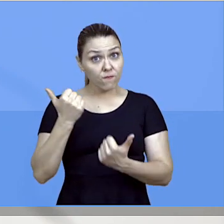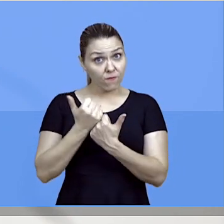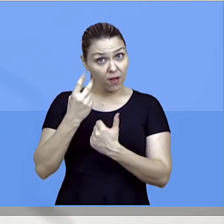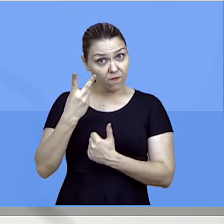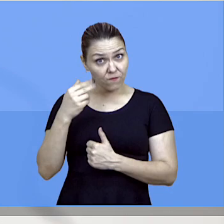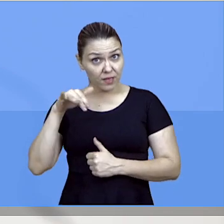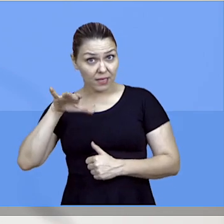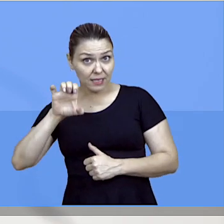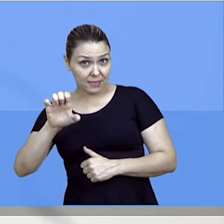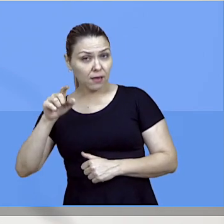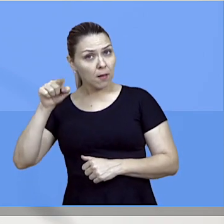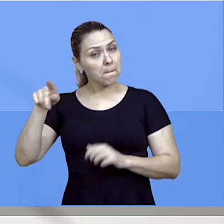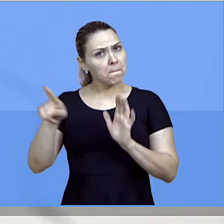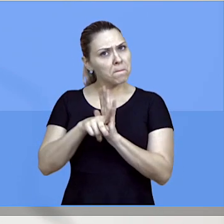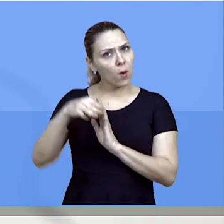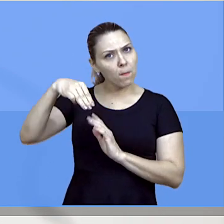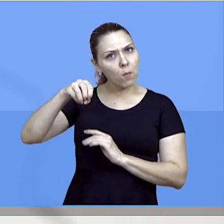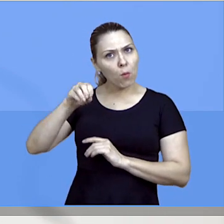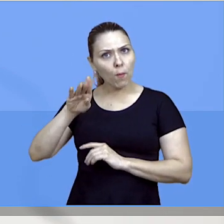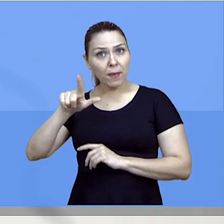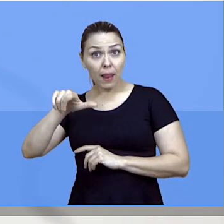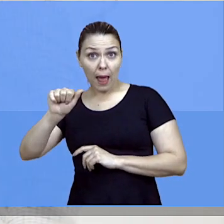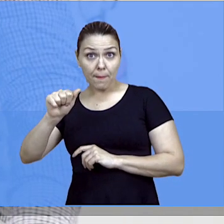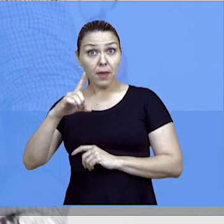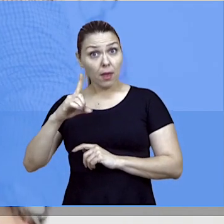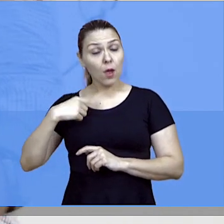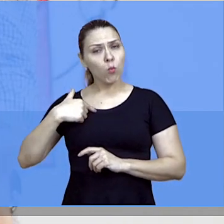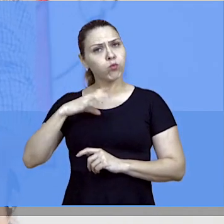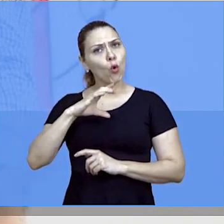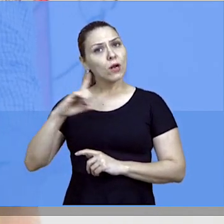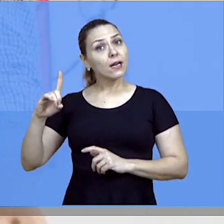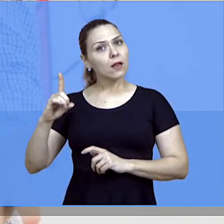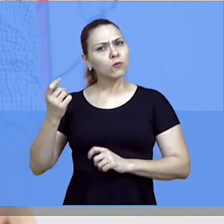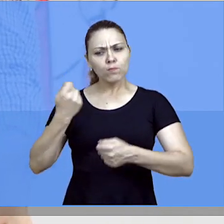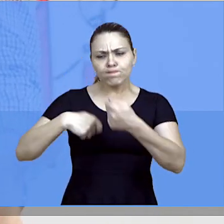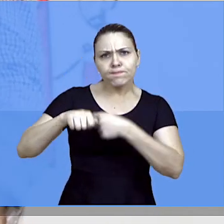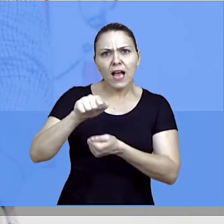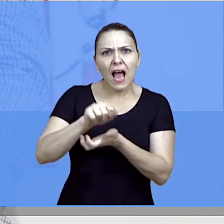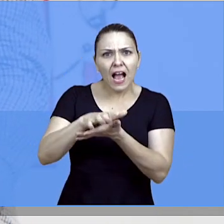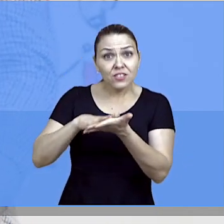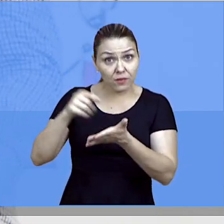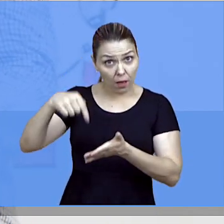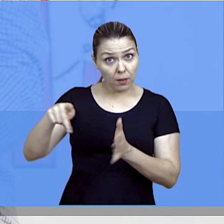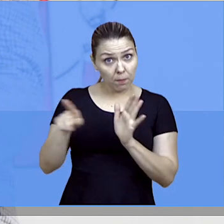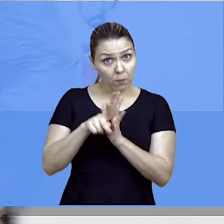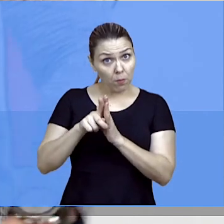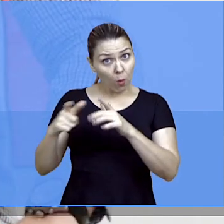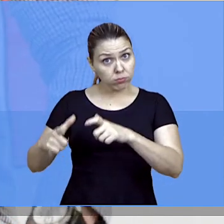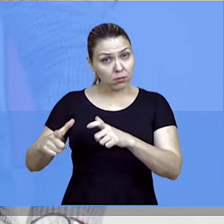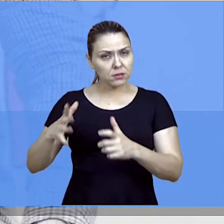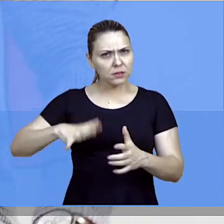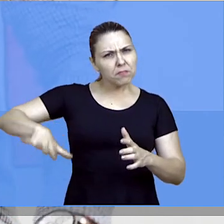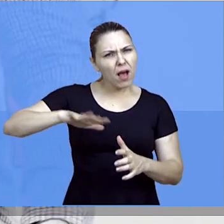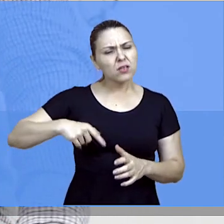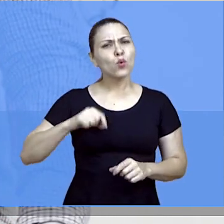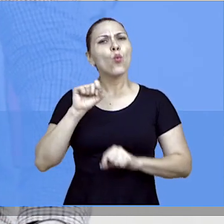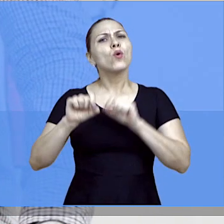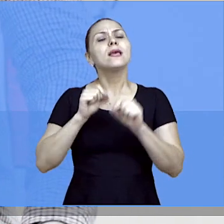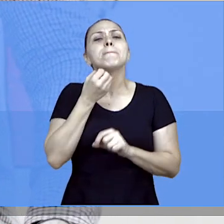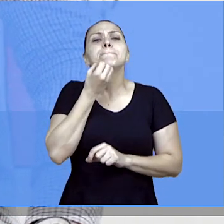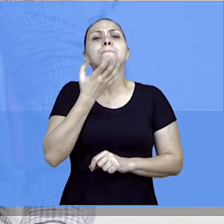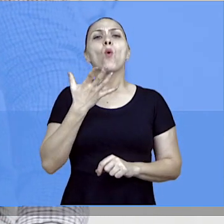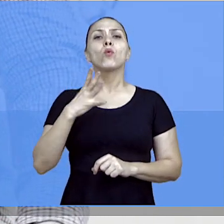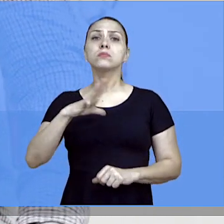e hoje coordeno as atividades daqui do espaço. Então, o que é ideal para uma cidade? É que idoso, crianças,